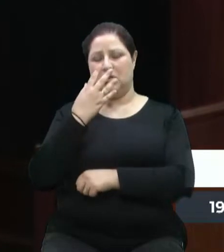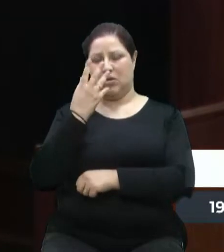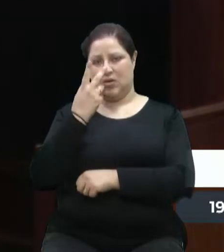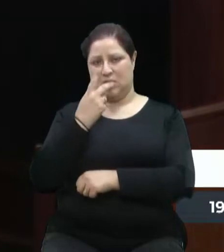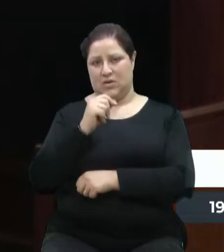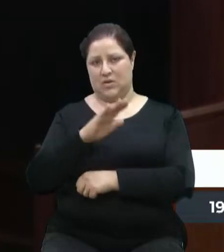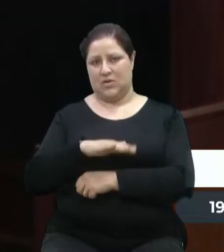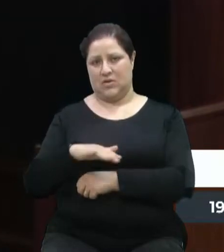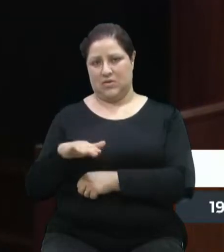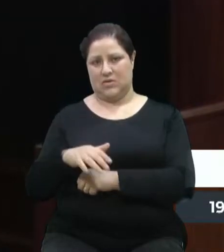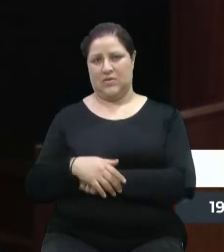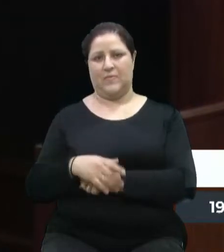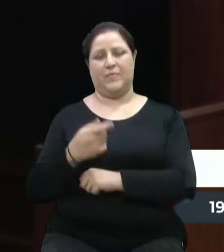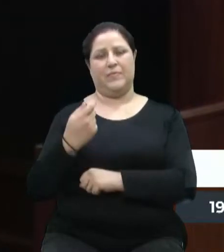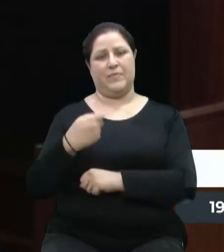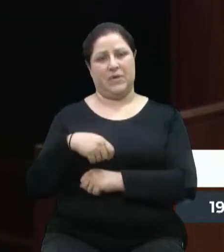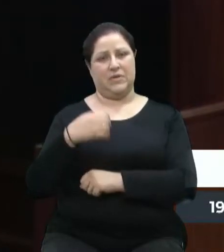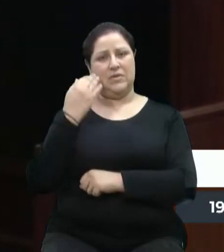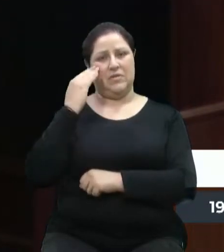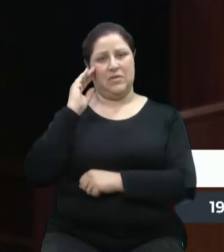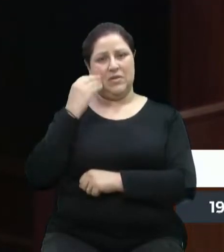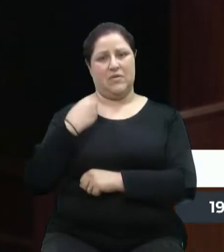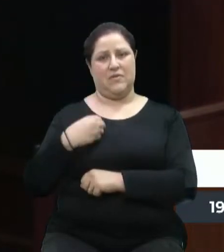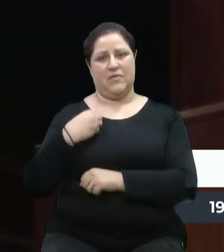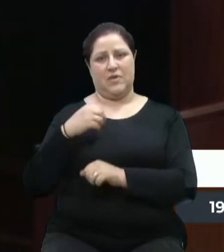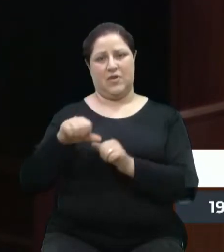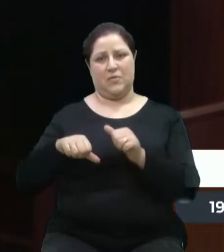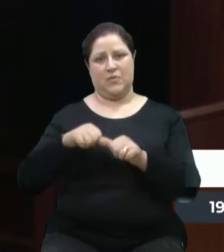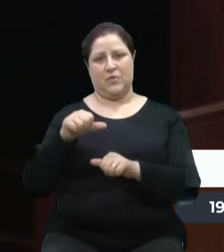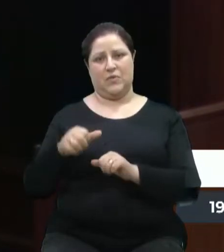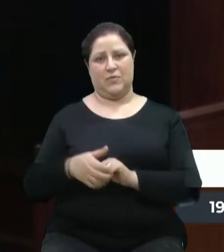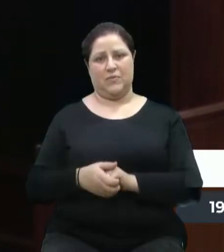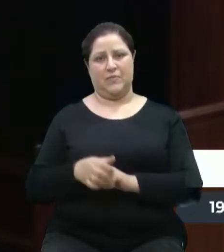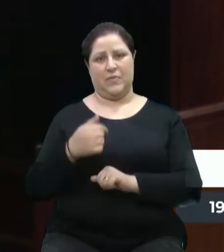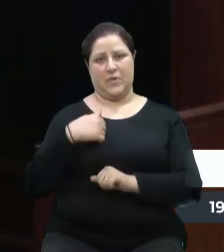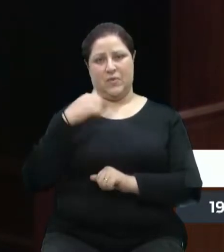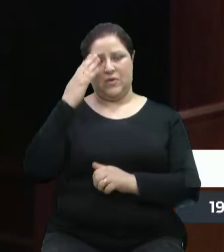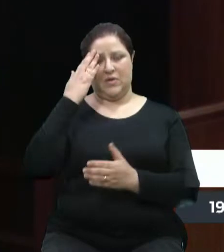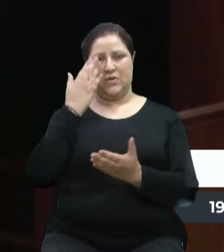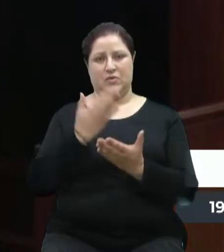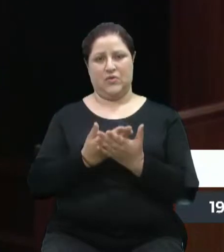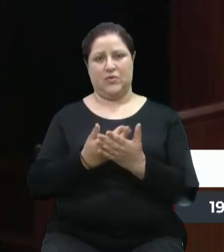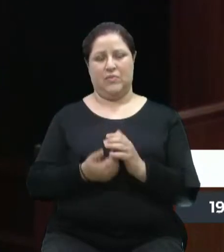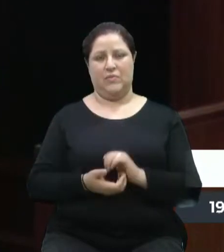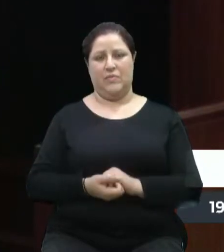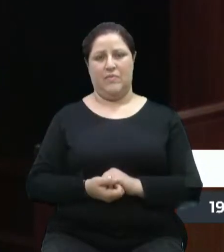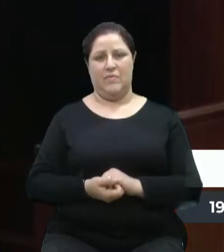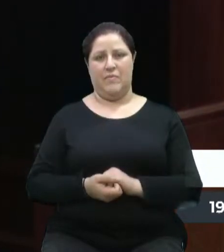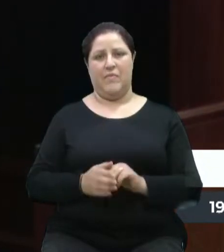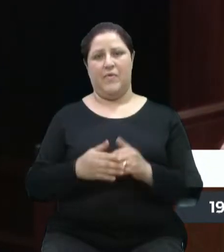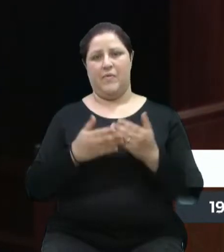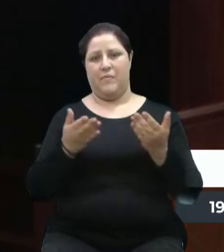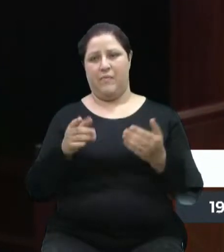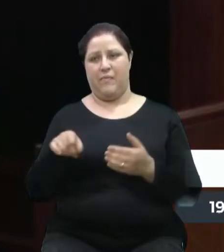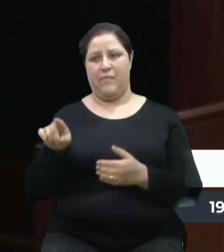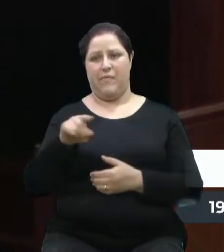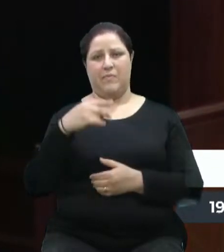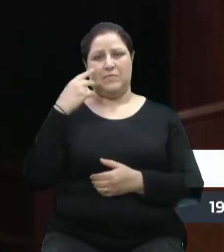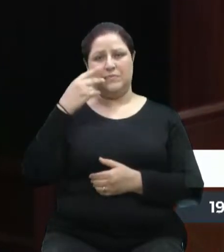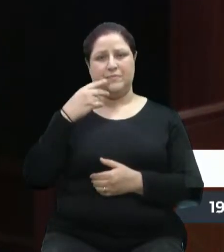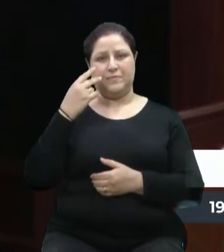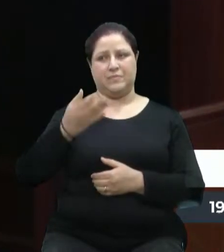entendimento que a vida mudou. A vida mudou. Eu tenho certeza que quando os senhores vereadores